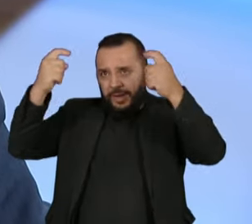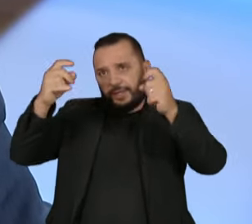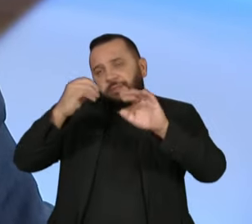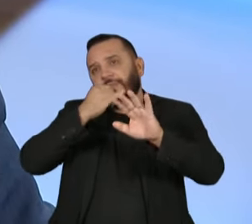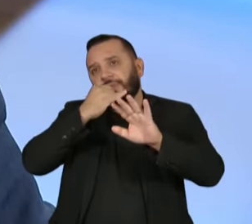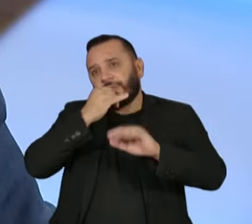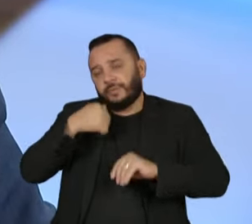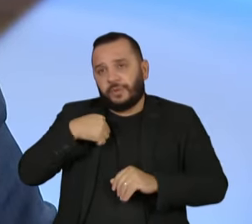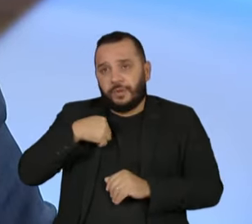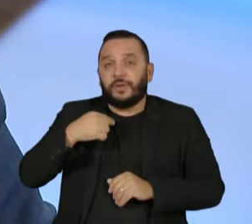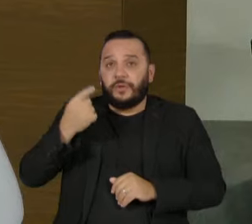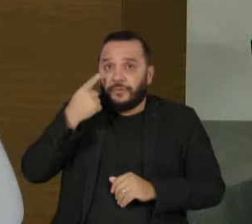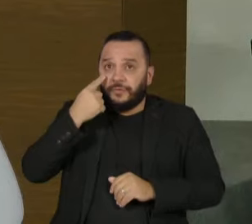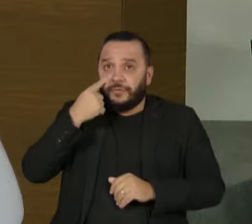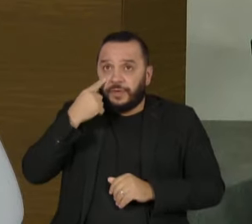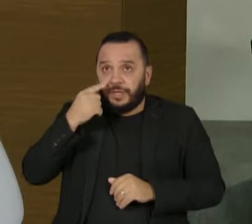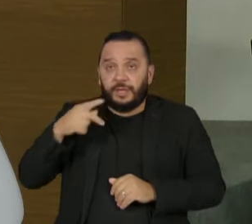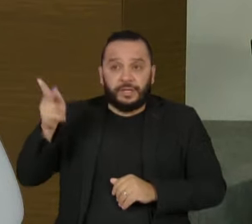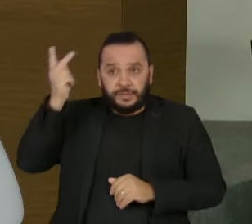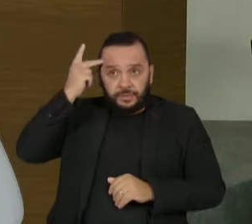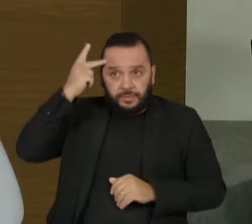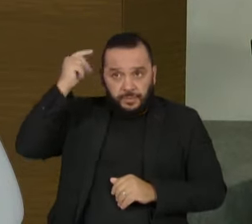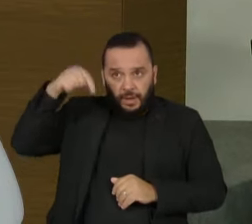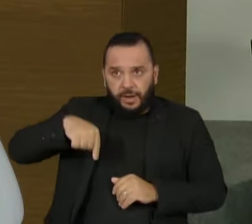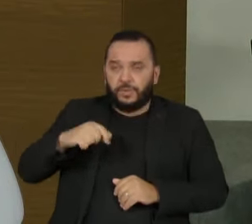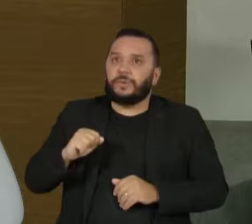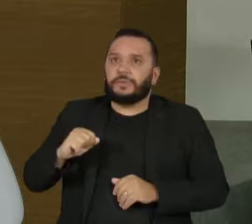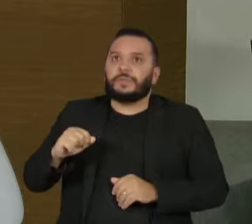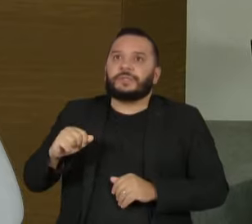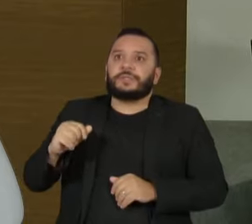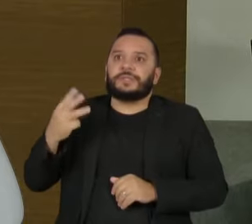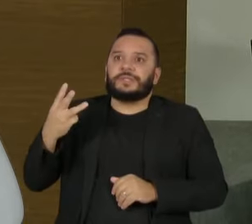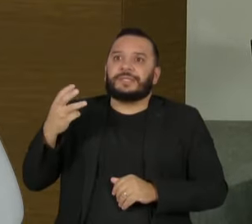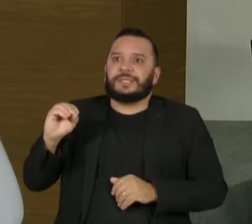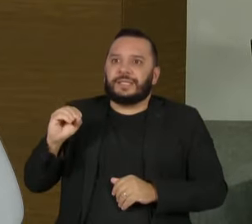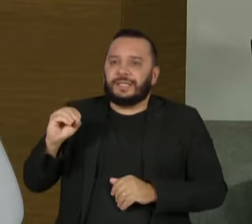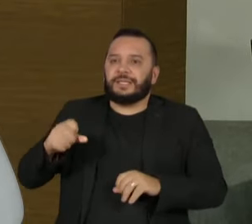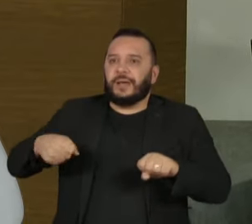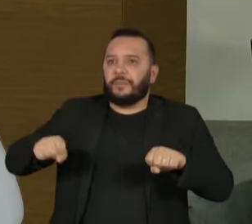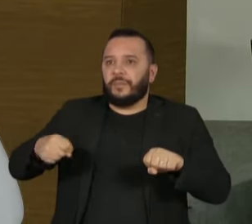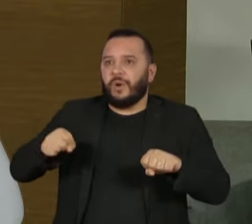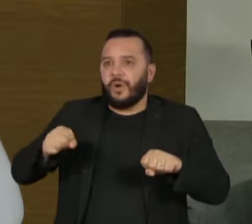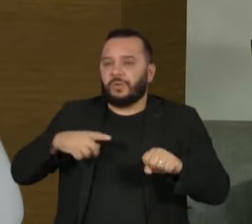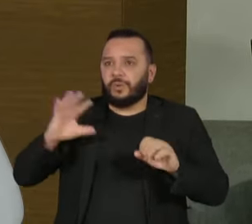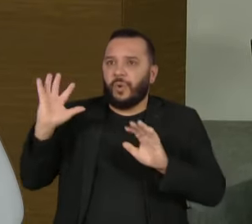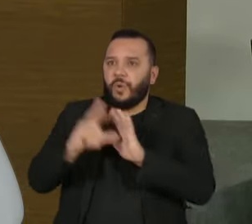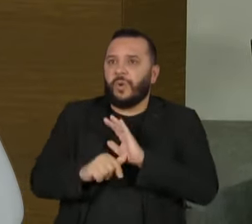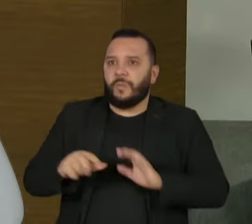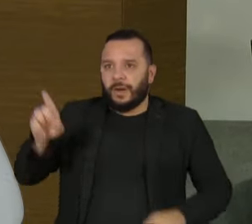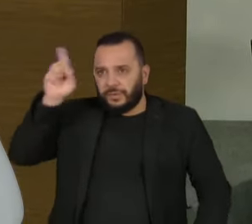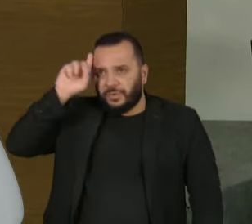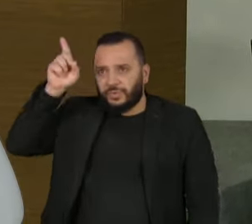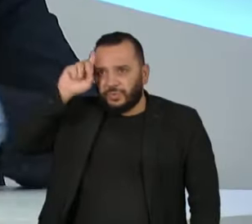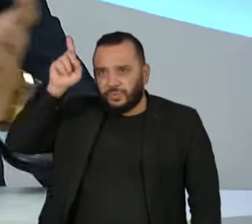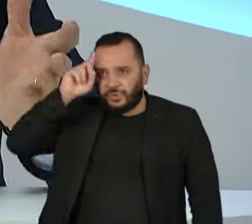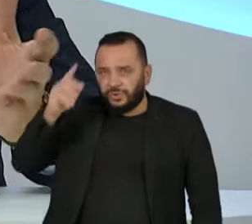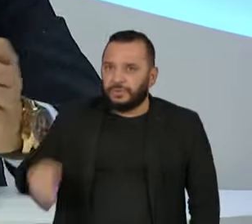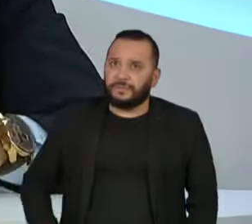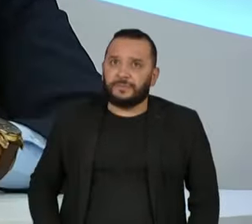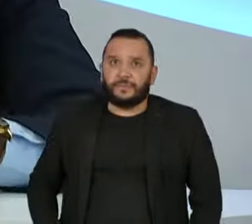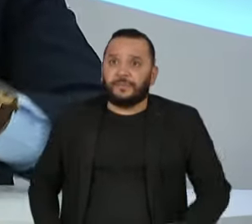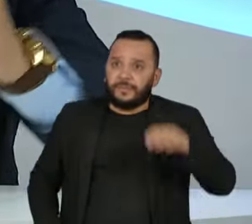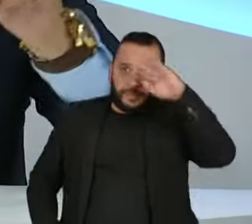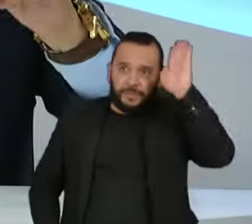vi e ouvi com tristeza que em São Paulo, por exemplo, são 30 motocicletas tomadas de assalto por dia. Então, é o